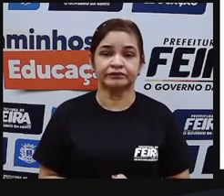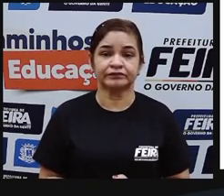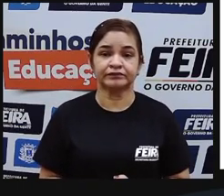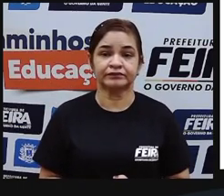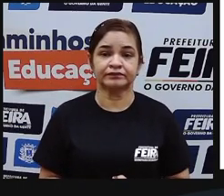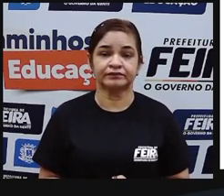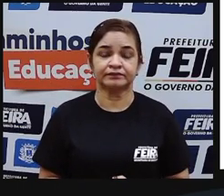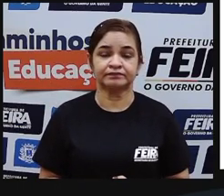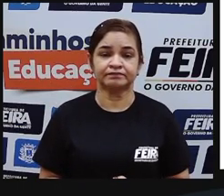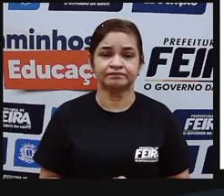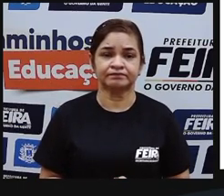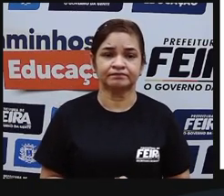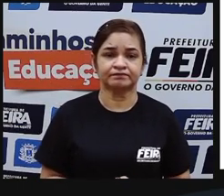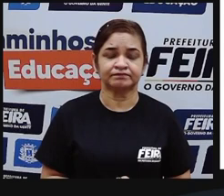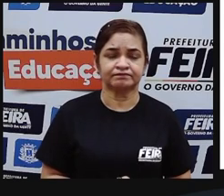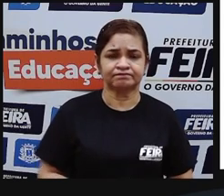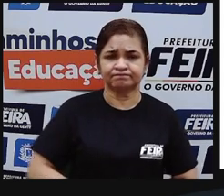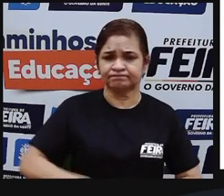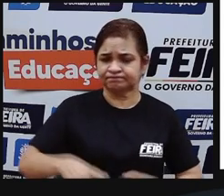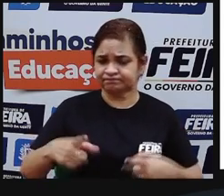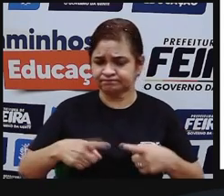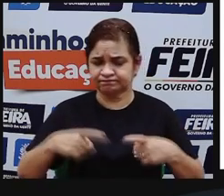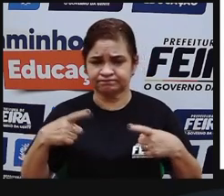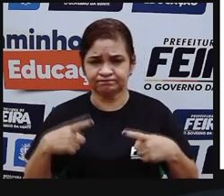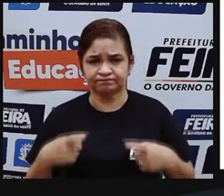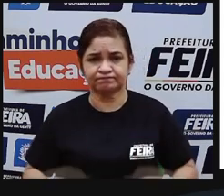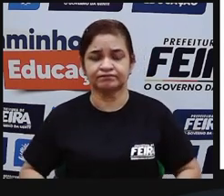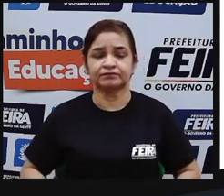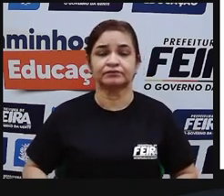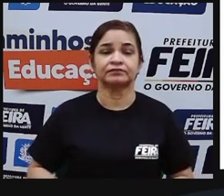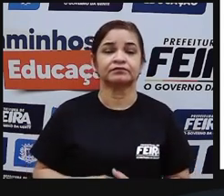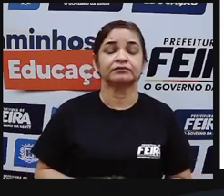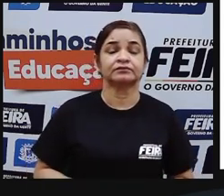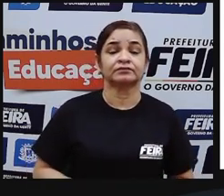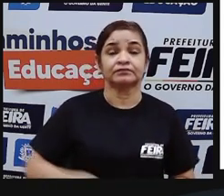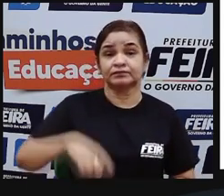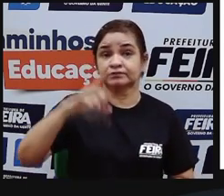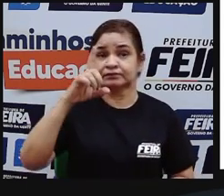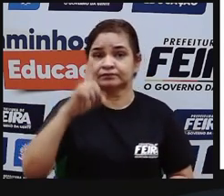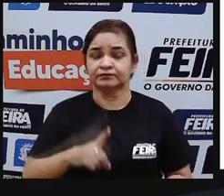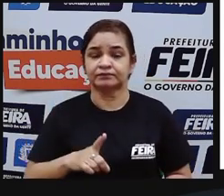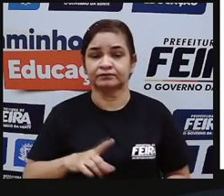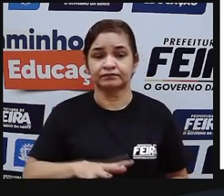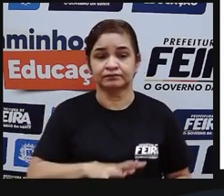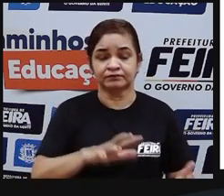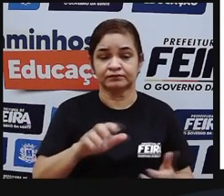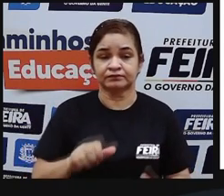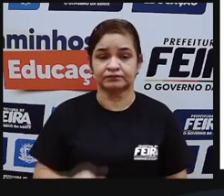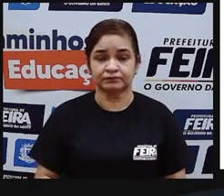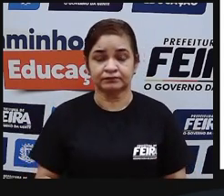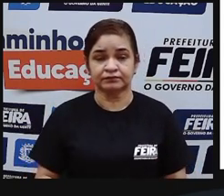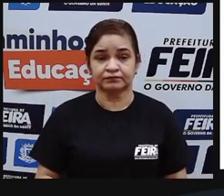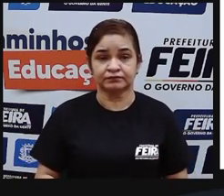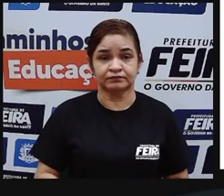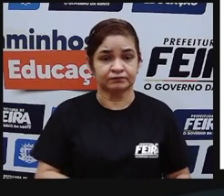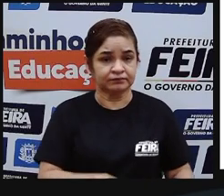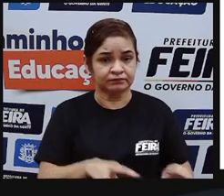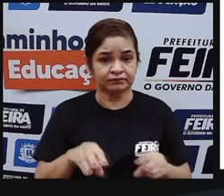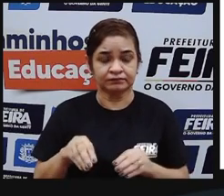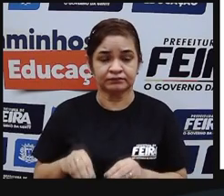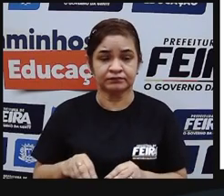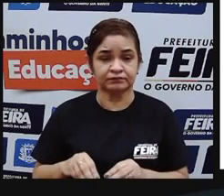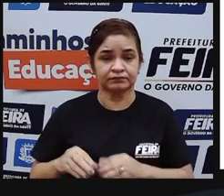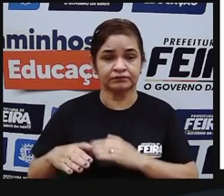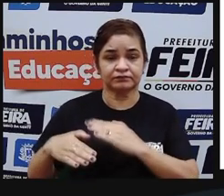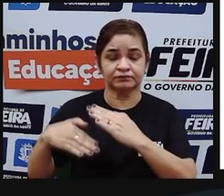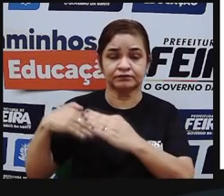Essas lutas indígenas pelo direito da terra e da posse da sua terra duram desde